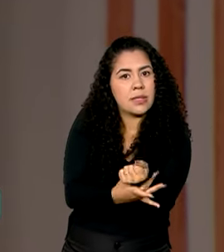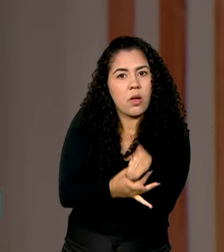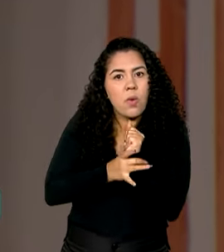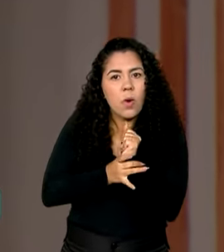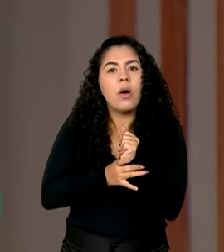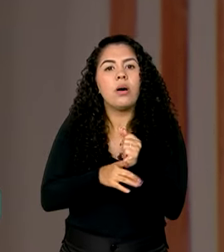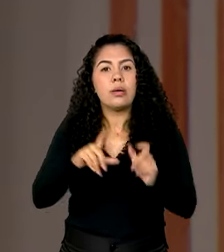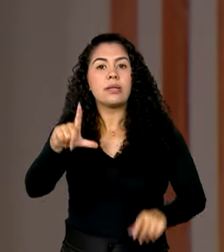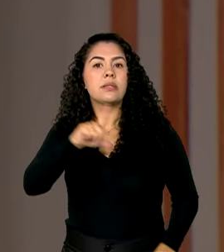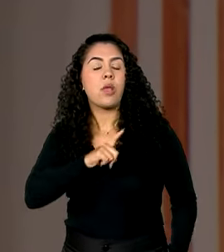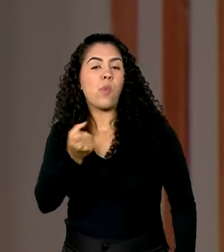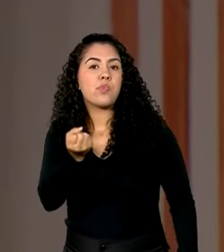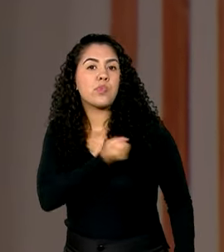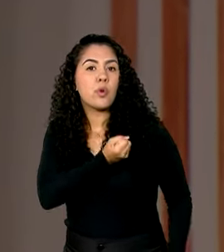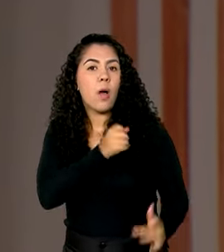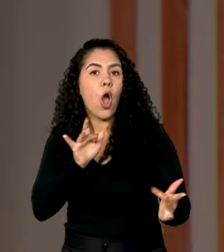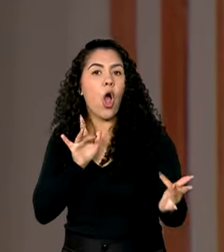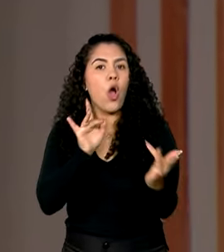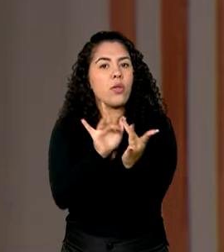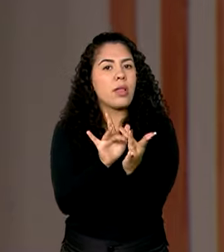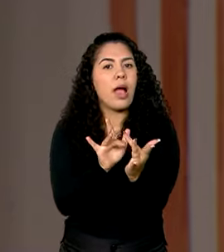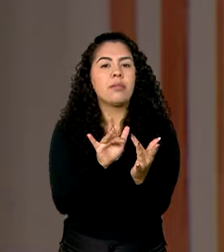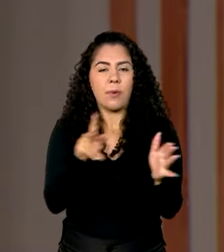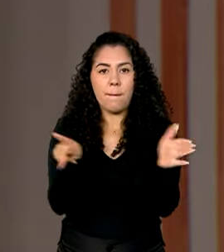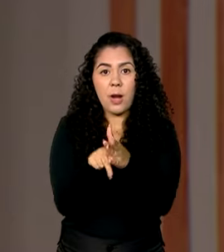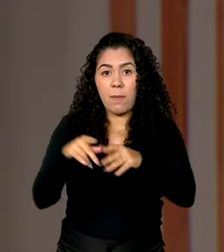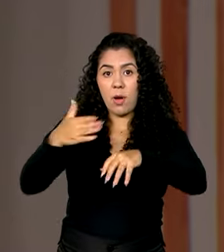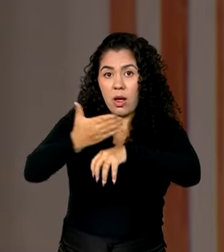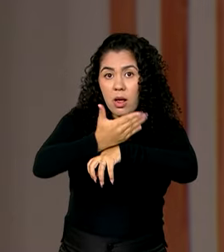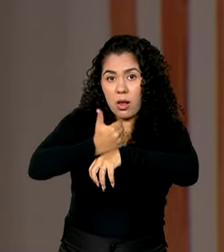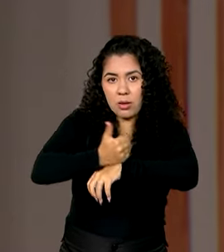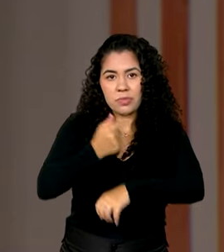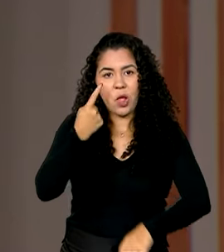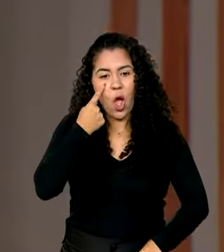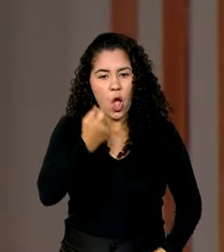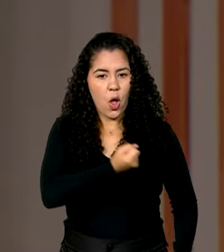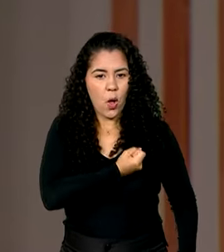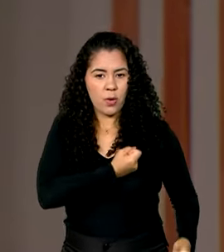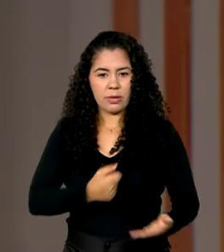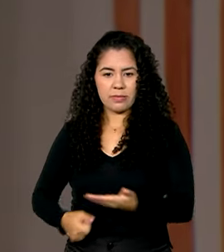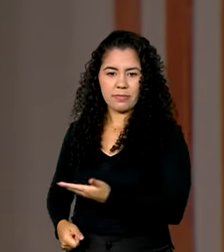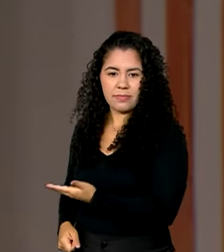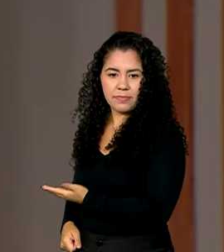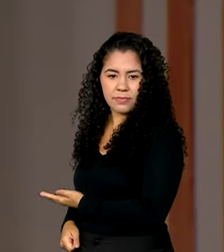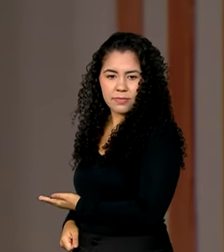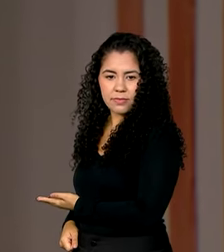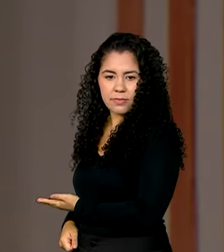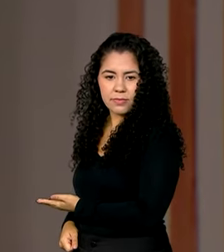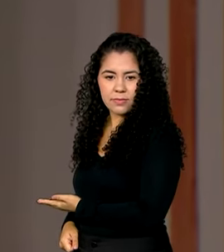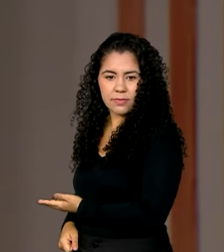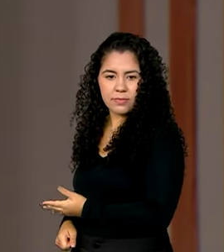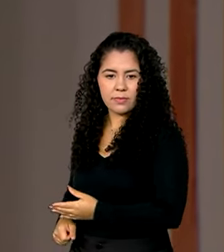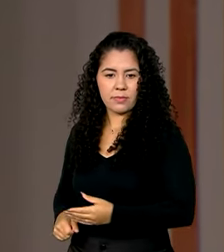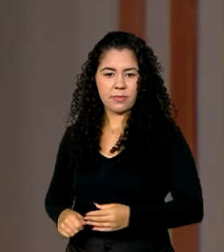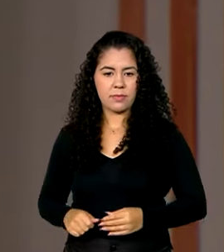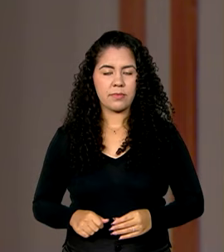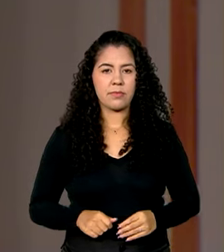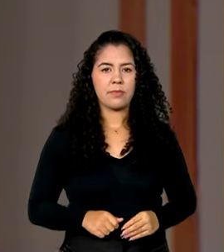de plantão consular do Itamaraty segue à disposição. É o 5561-982